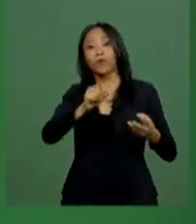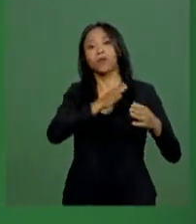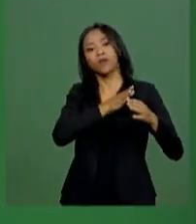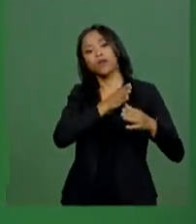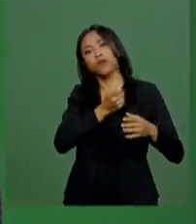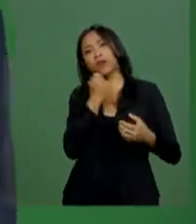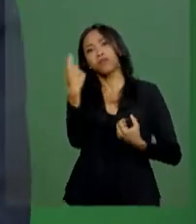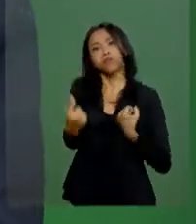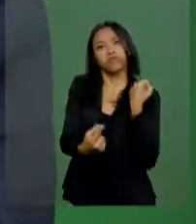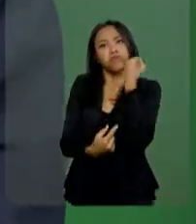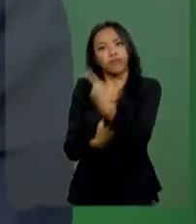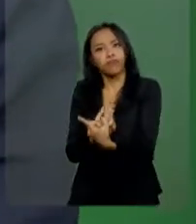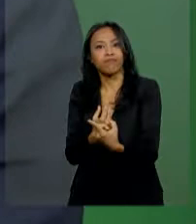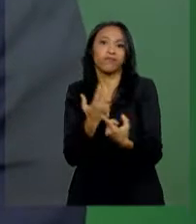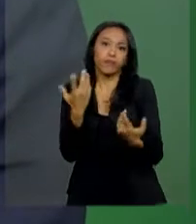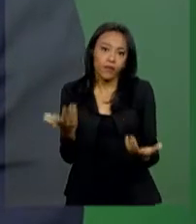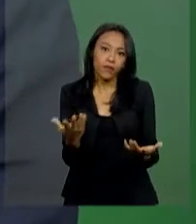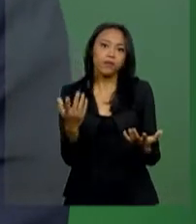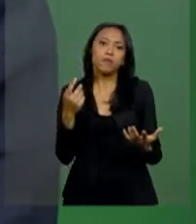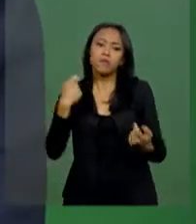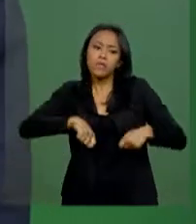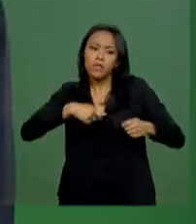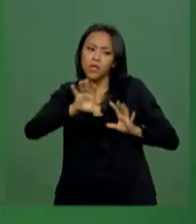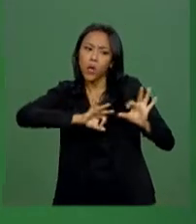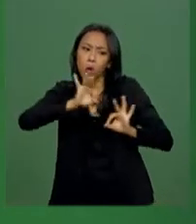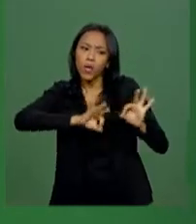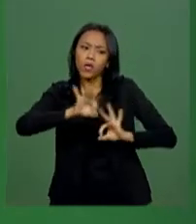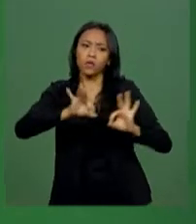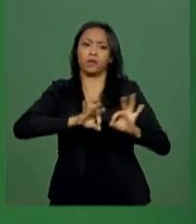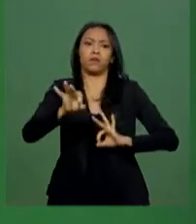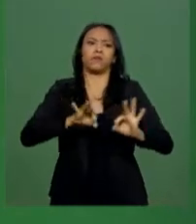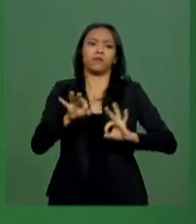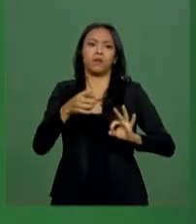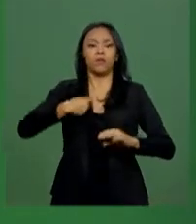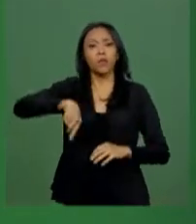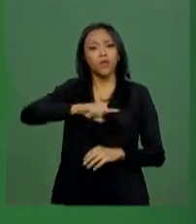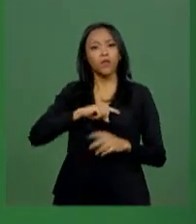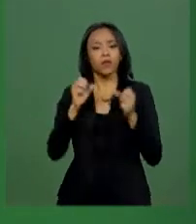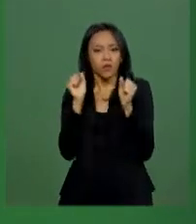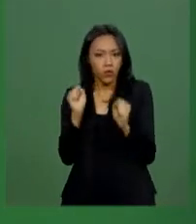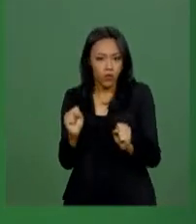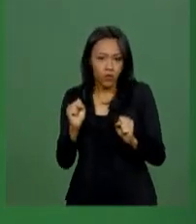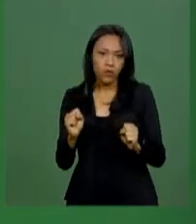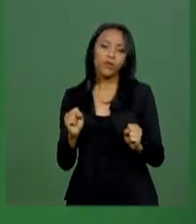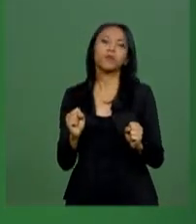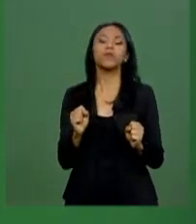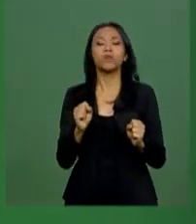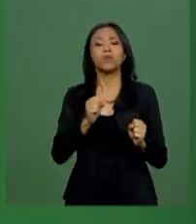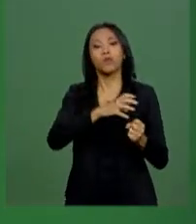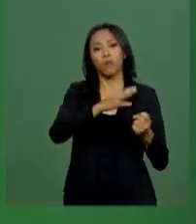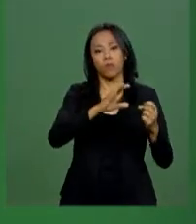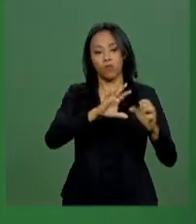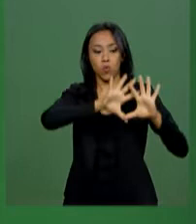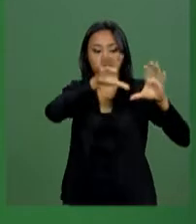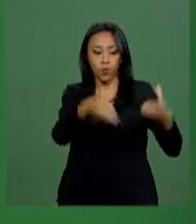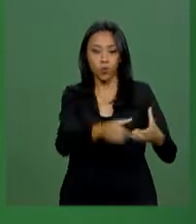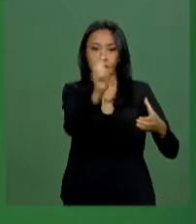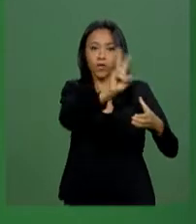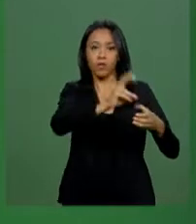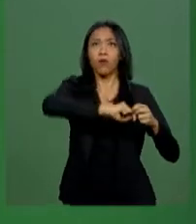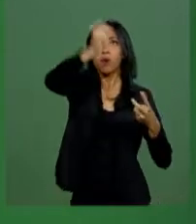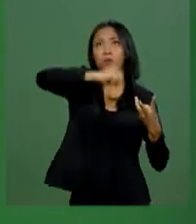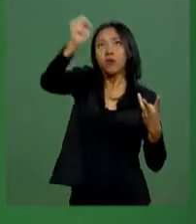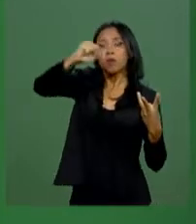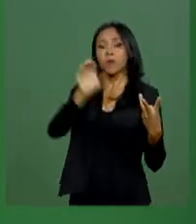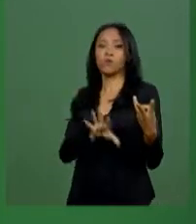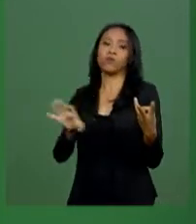eventualmente. Então, essas coisas têm que ser disciplinadas e que nós possamos intensificar o processo de interiorização e, ao mesmo tempo,